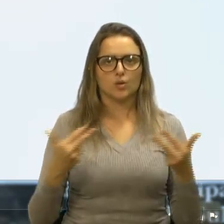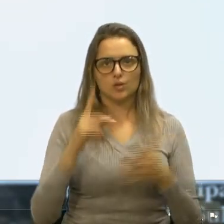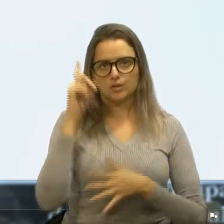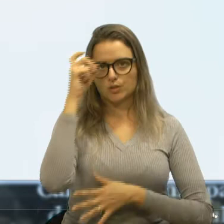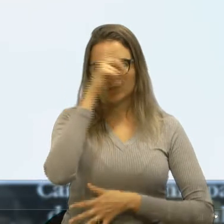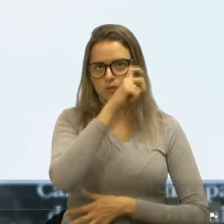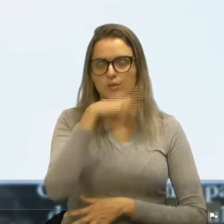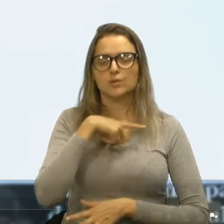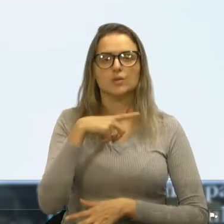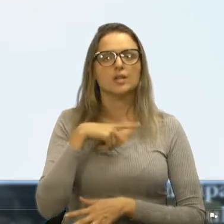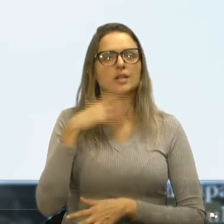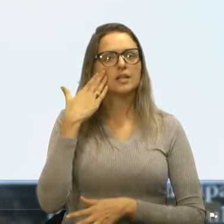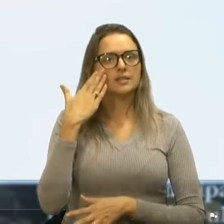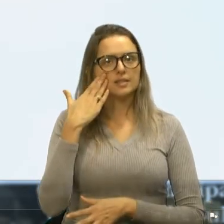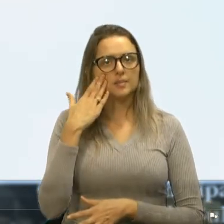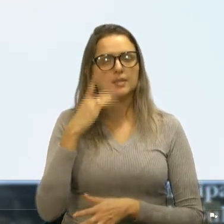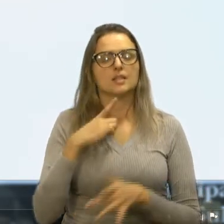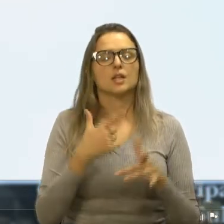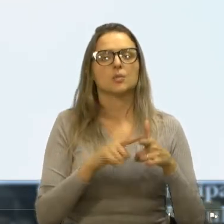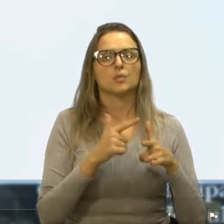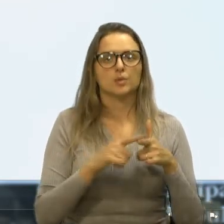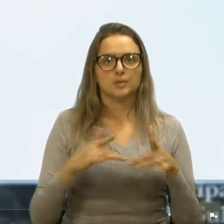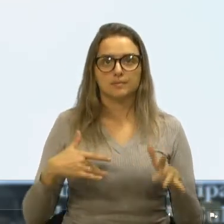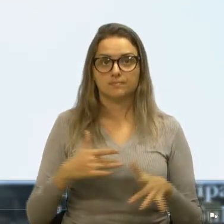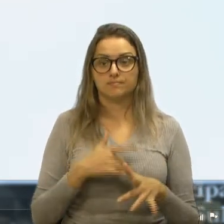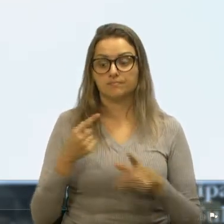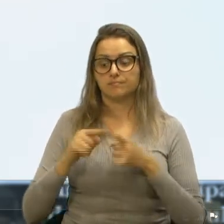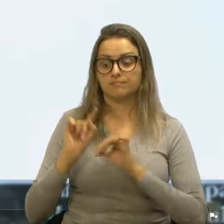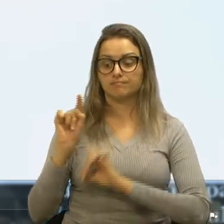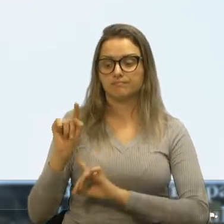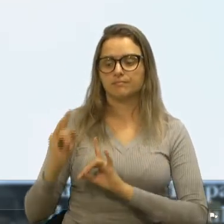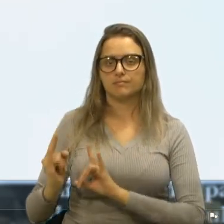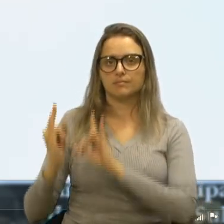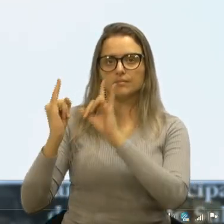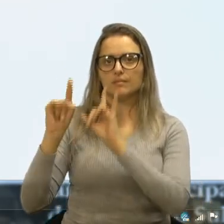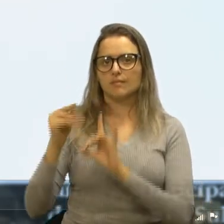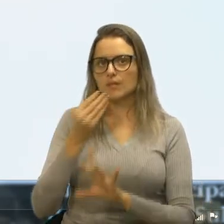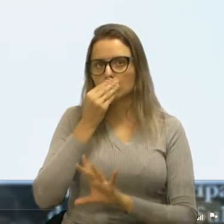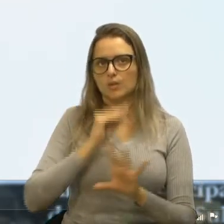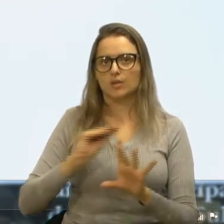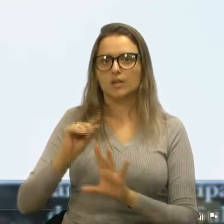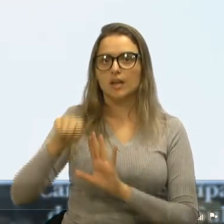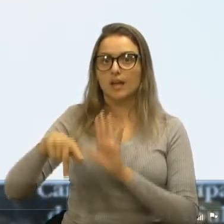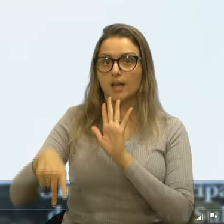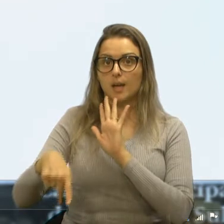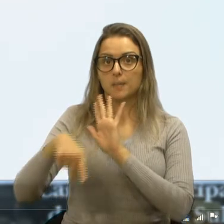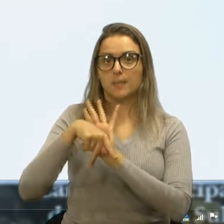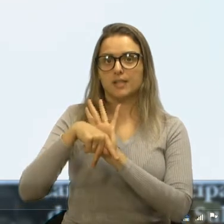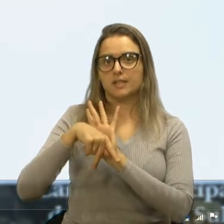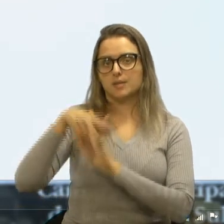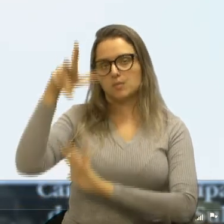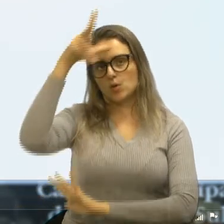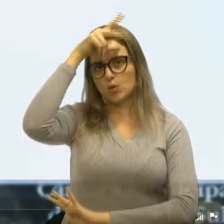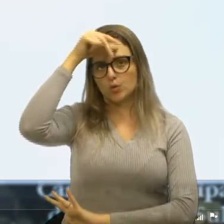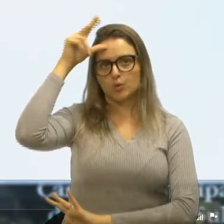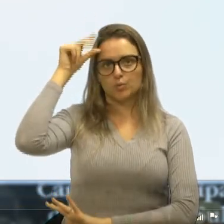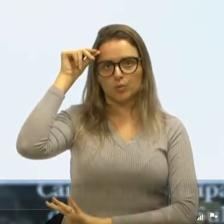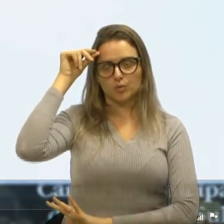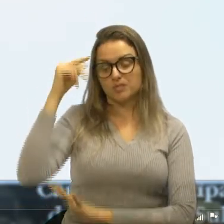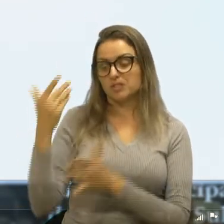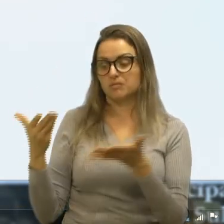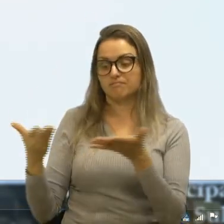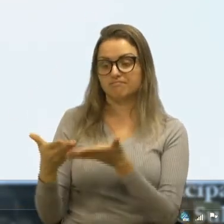tem problema de saúde, mas aquele prédio ali é um descaso, é patrimônio público deixando